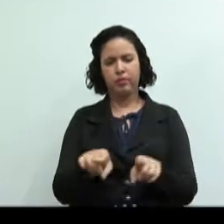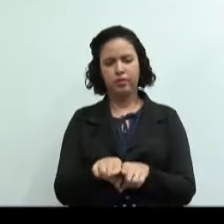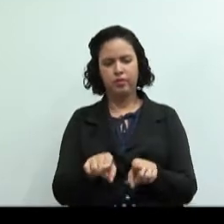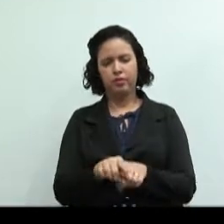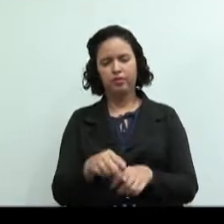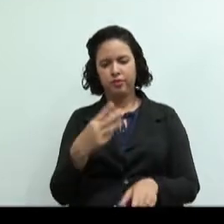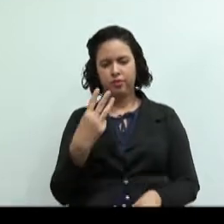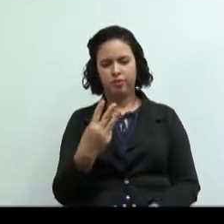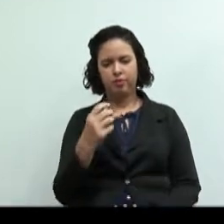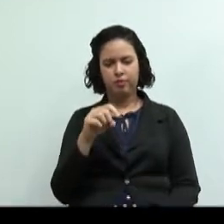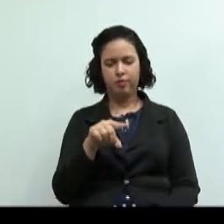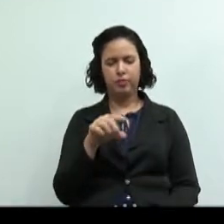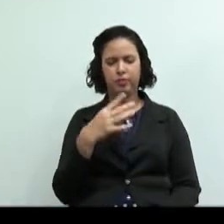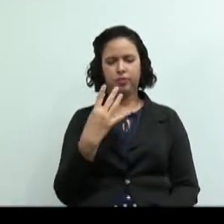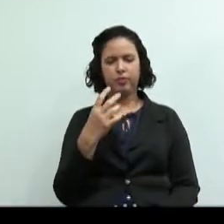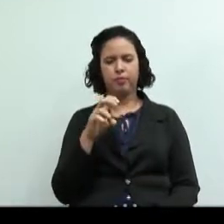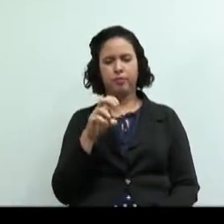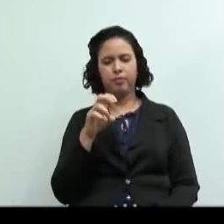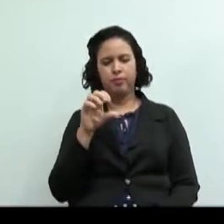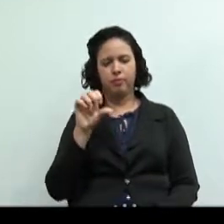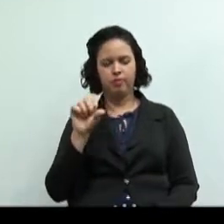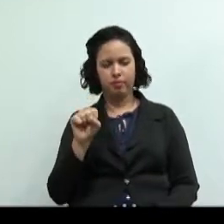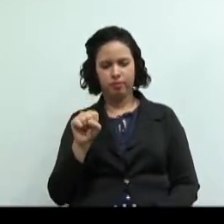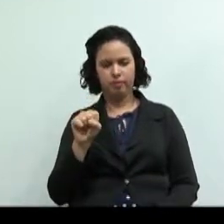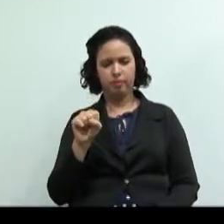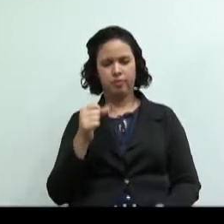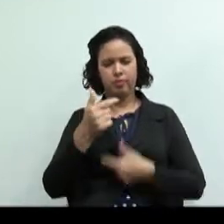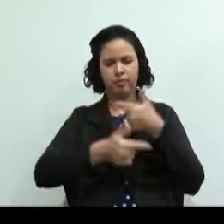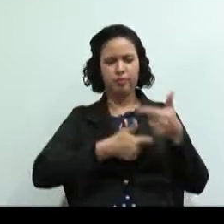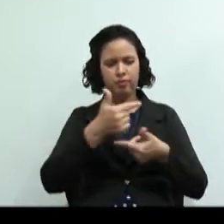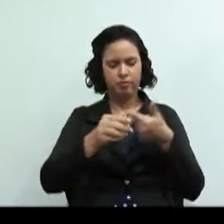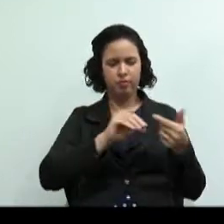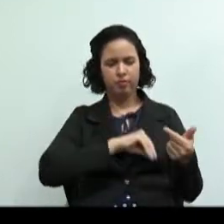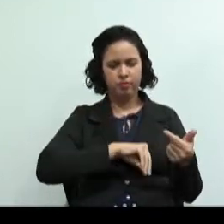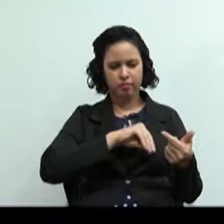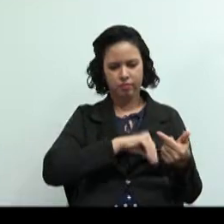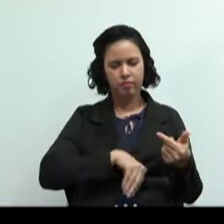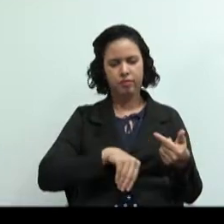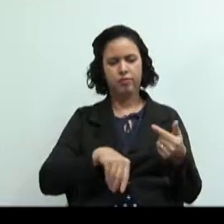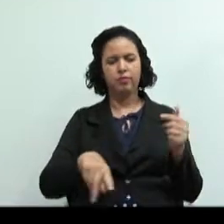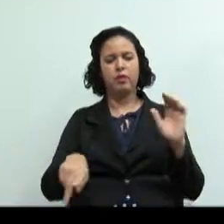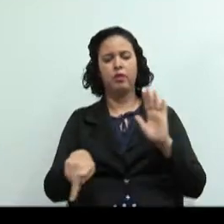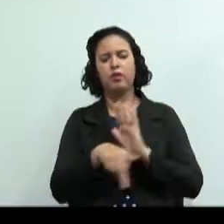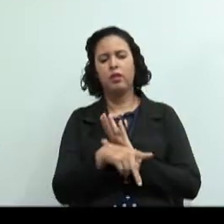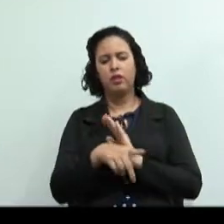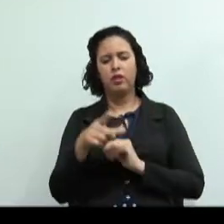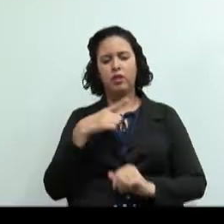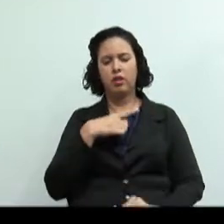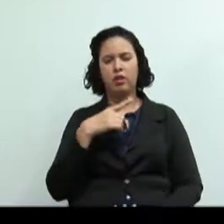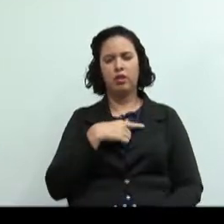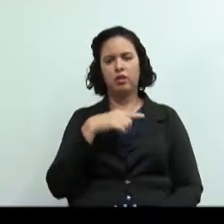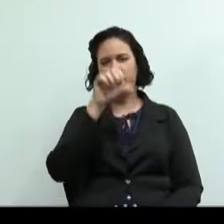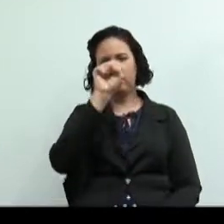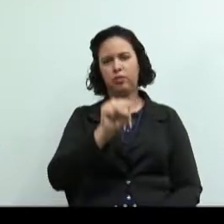projetos em diversas regiões do país, principalmente, como sempre, no sul e no sudeste.